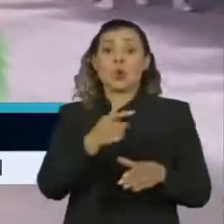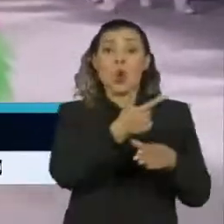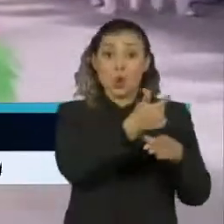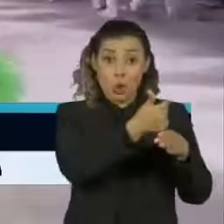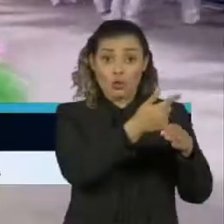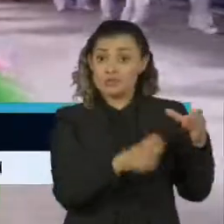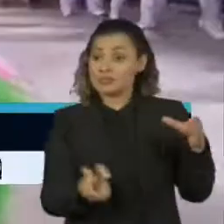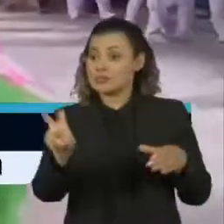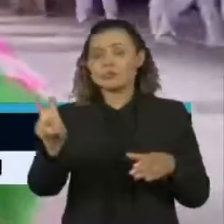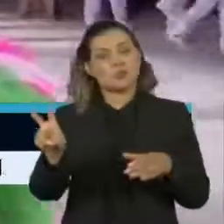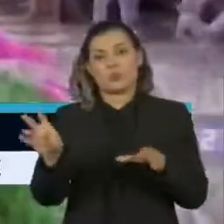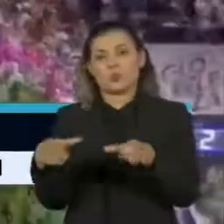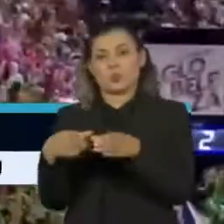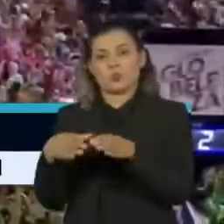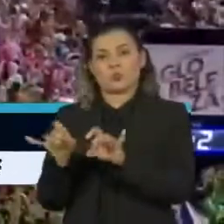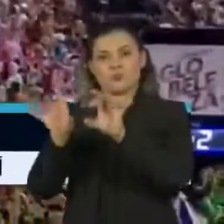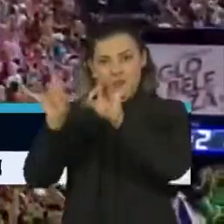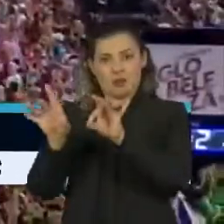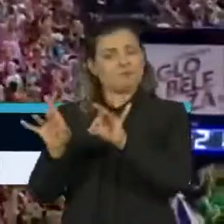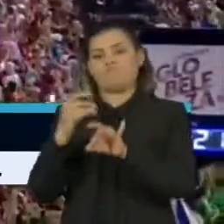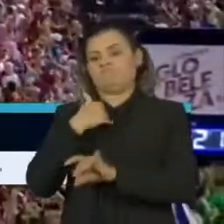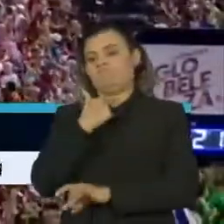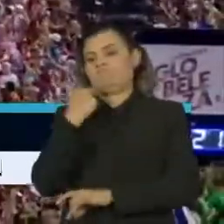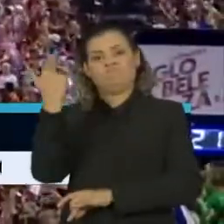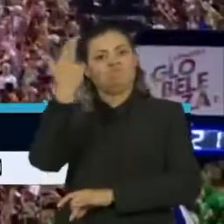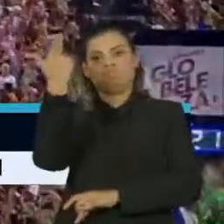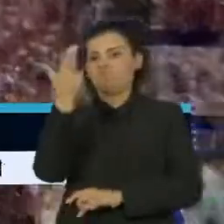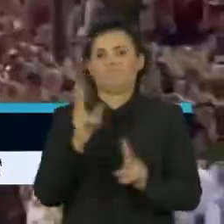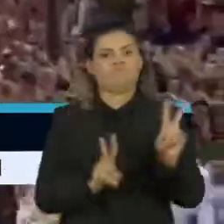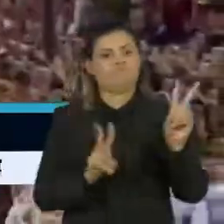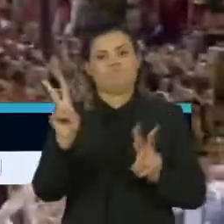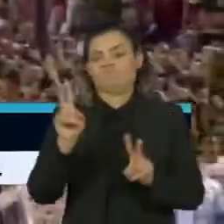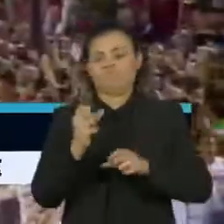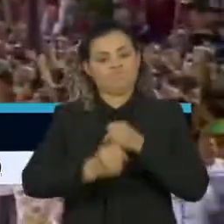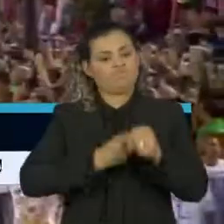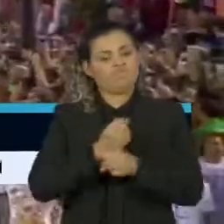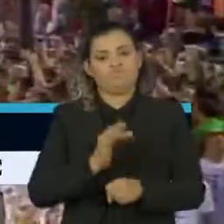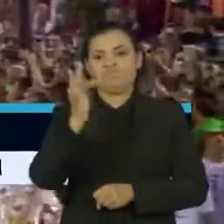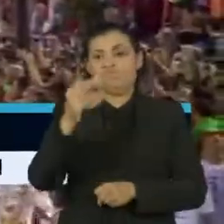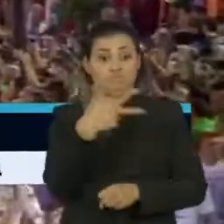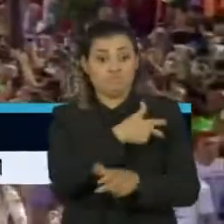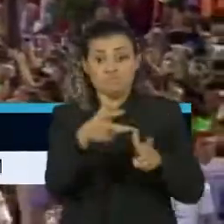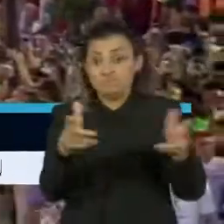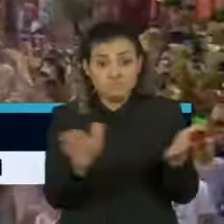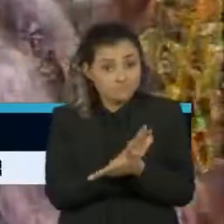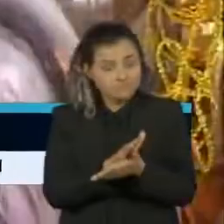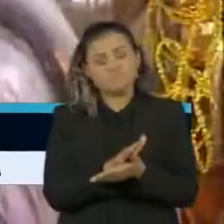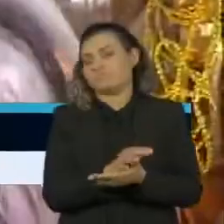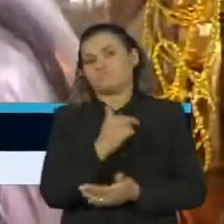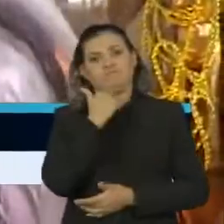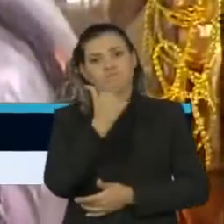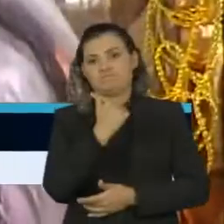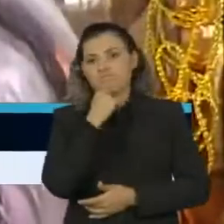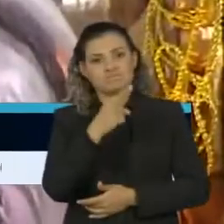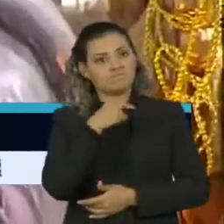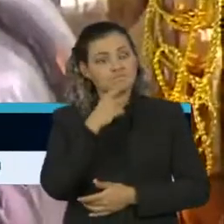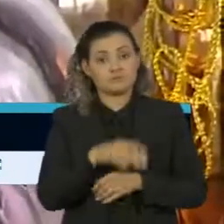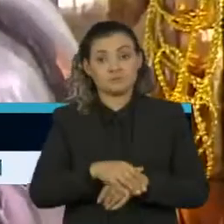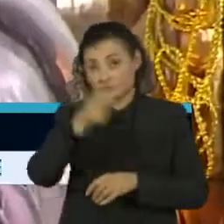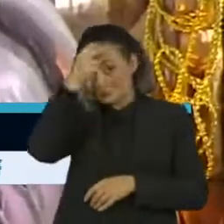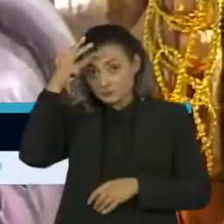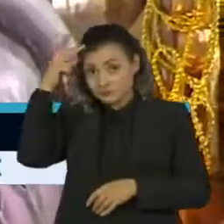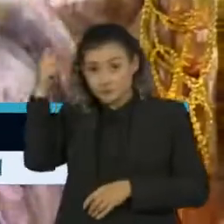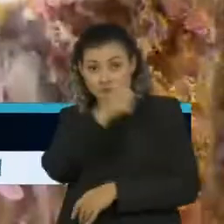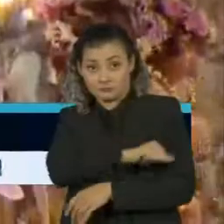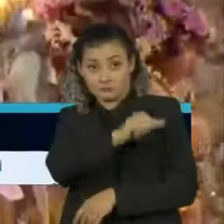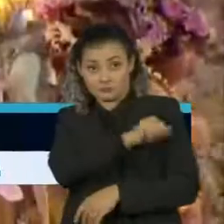escolas de samba do grupo especial consideram ser inviável desfilar no ano que vem sem uma vacina para a Covid-19. A prefeitura do Rio